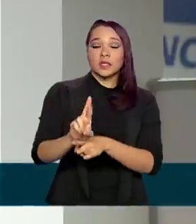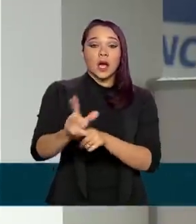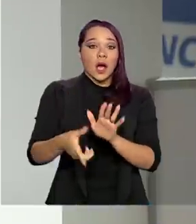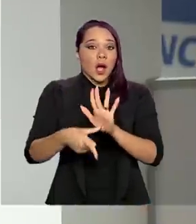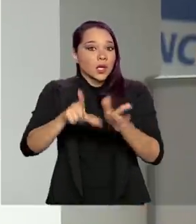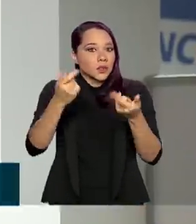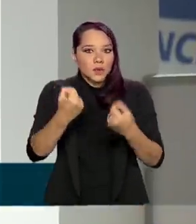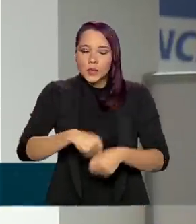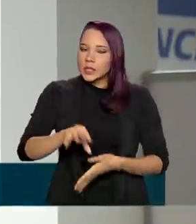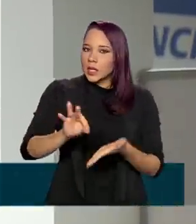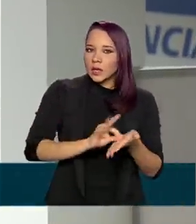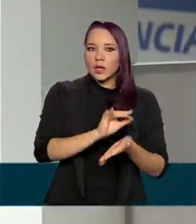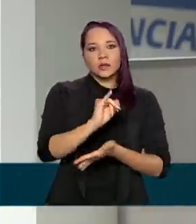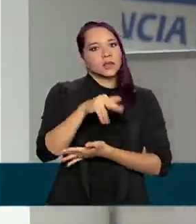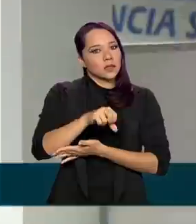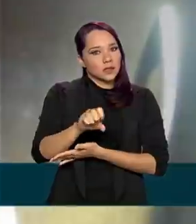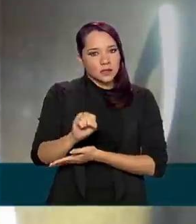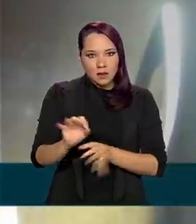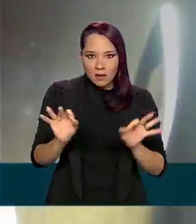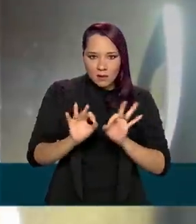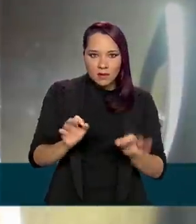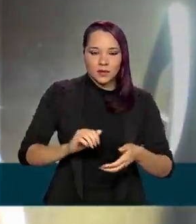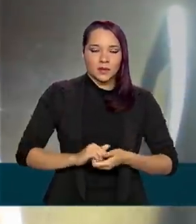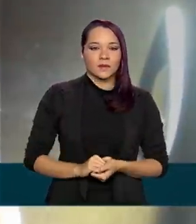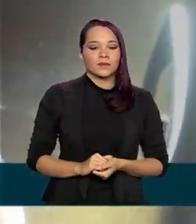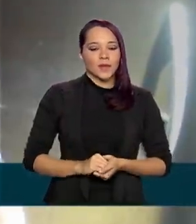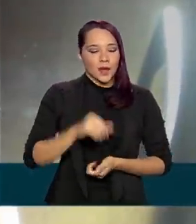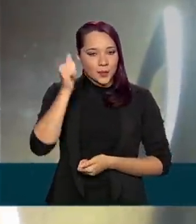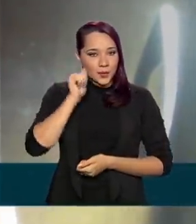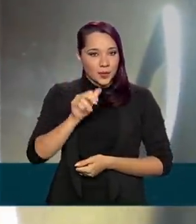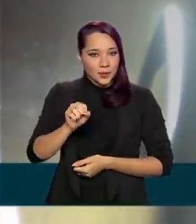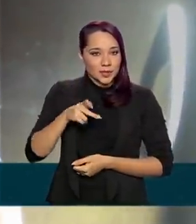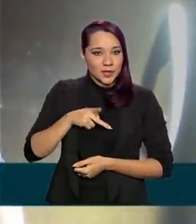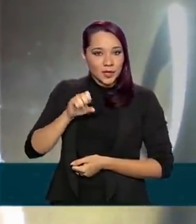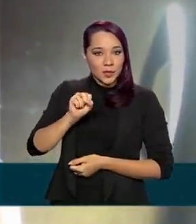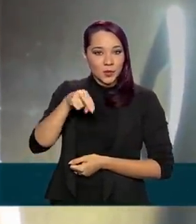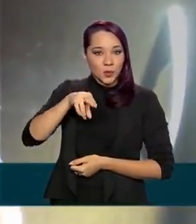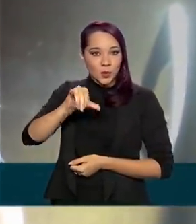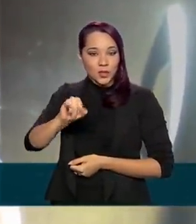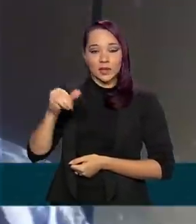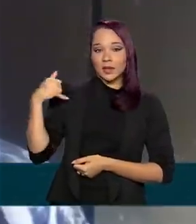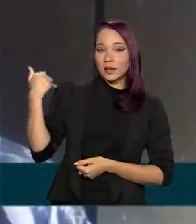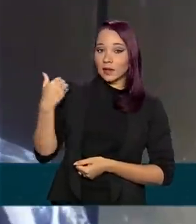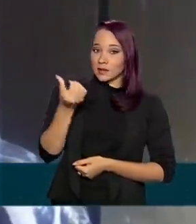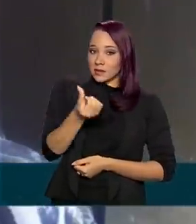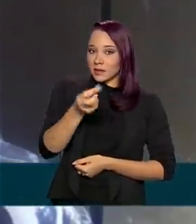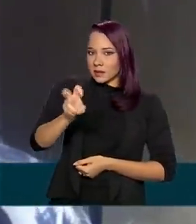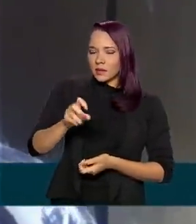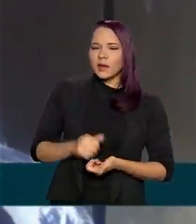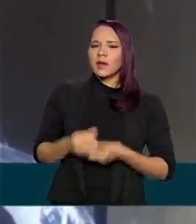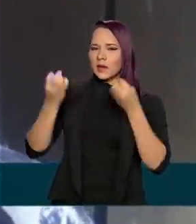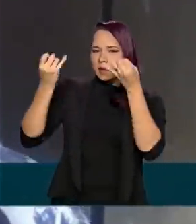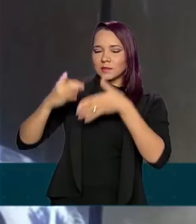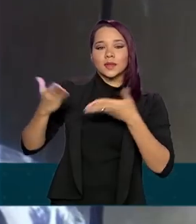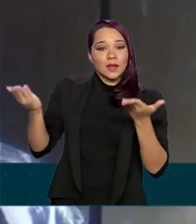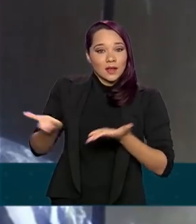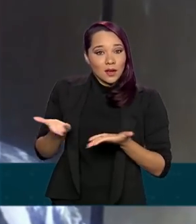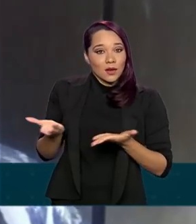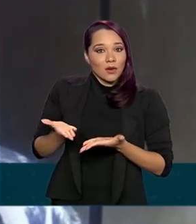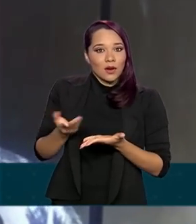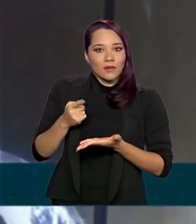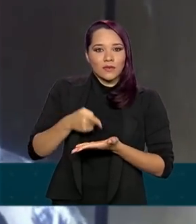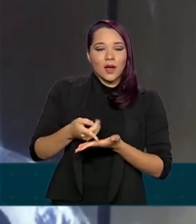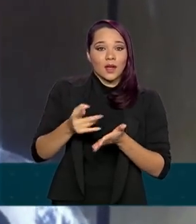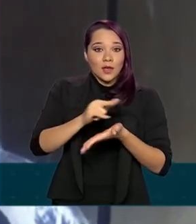cadastramento junto ao INSS. A aposentada Sônia, de 75 anos, conta que agora passará uma